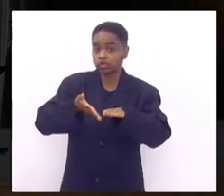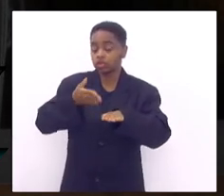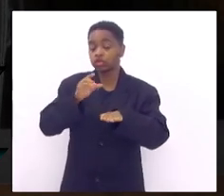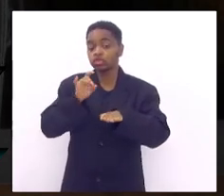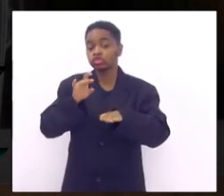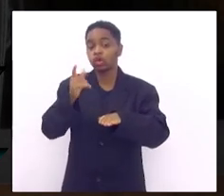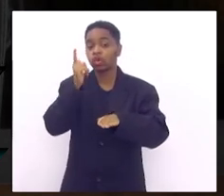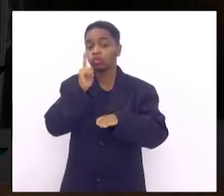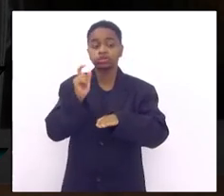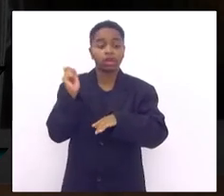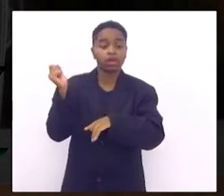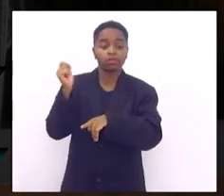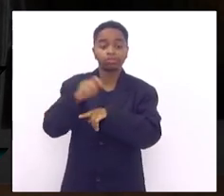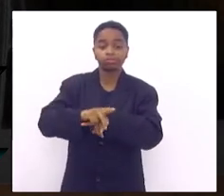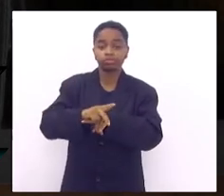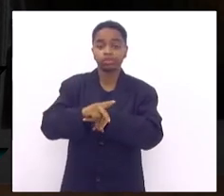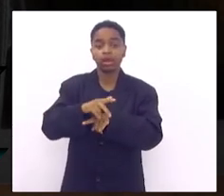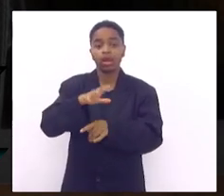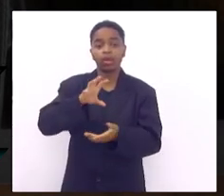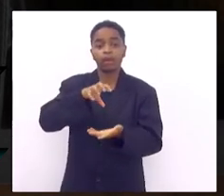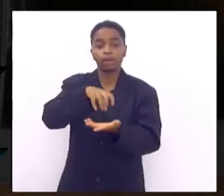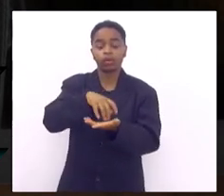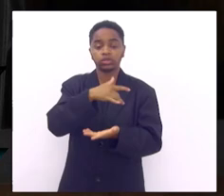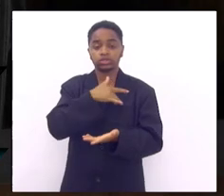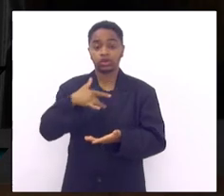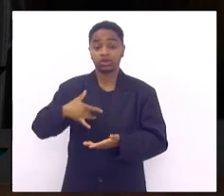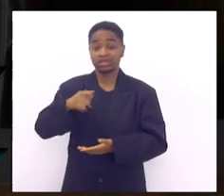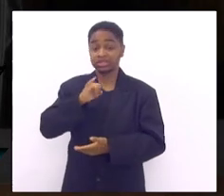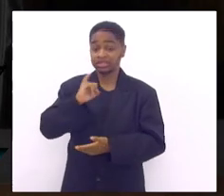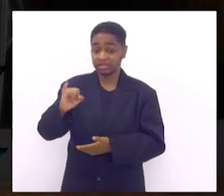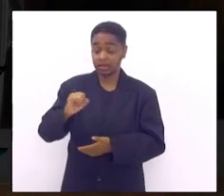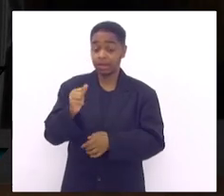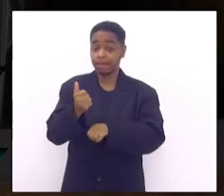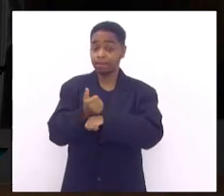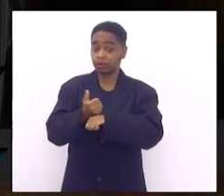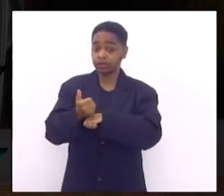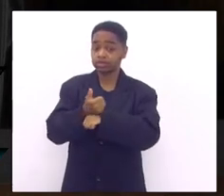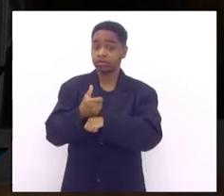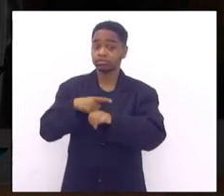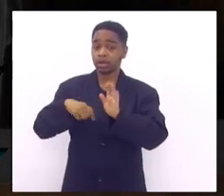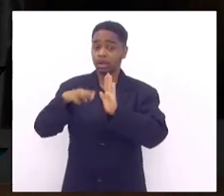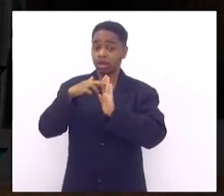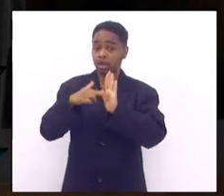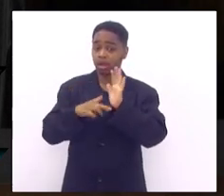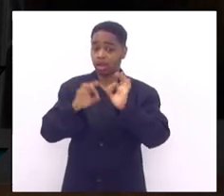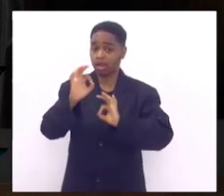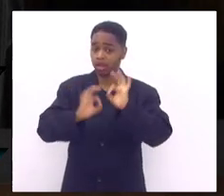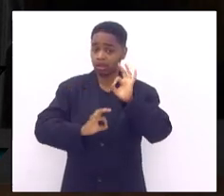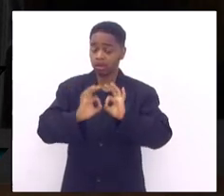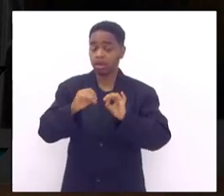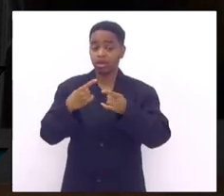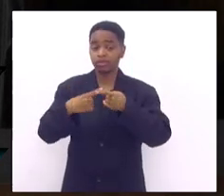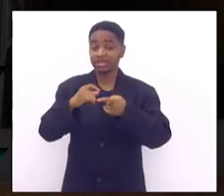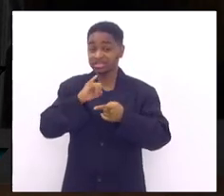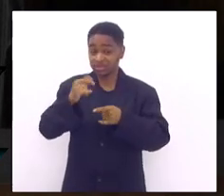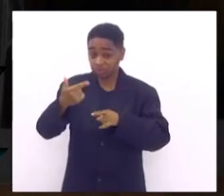posto de saúde à medida que a profissão estiver regulamentada porque senão não vai